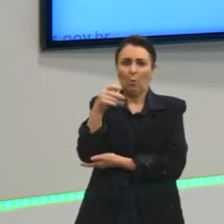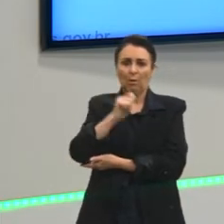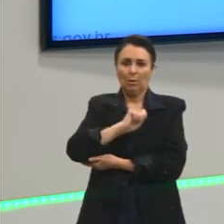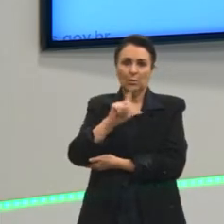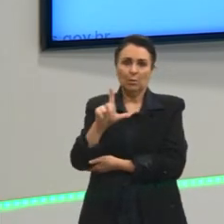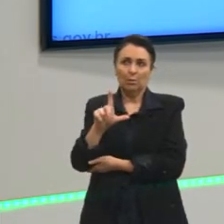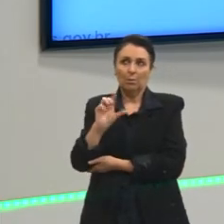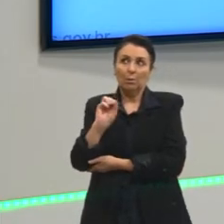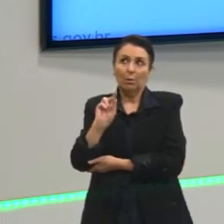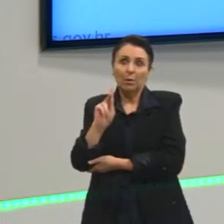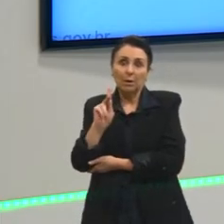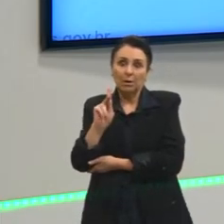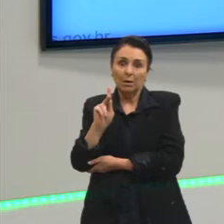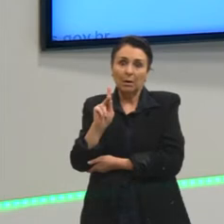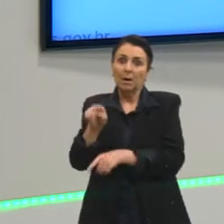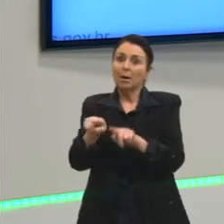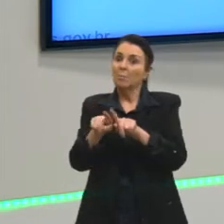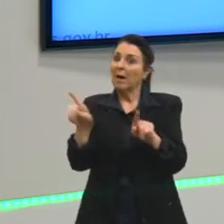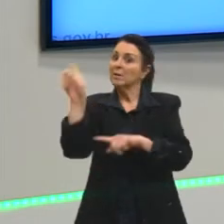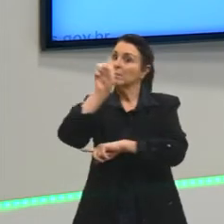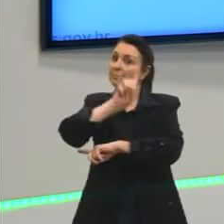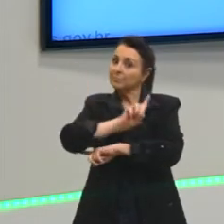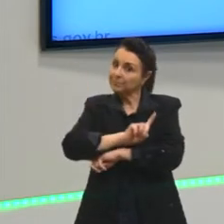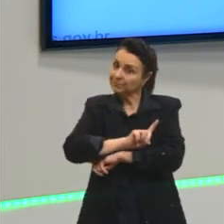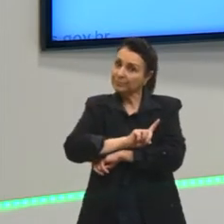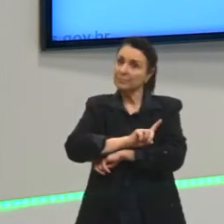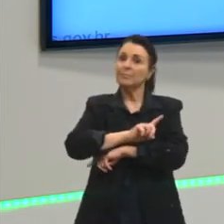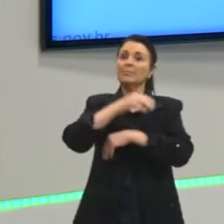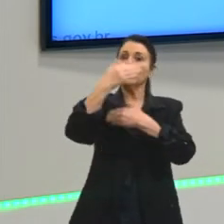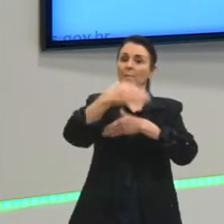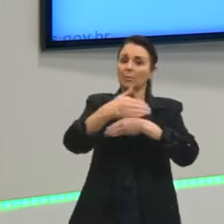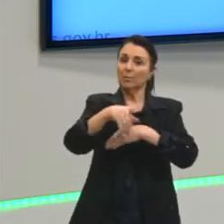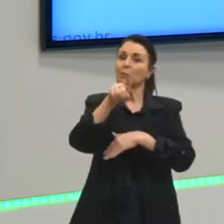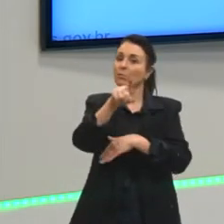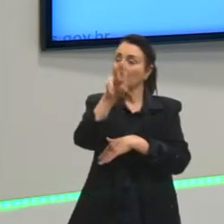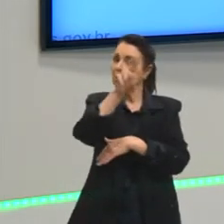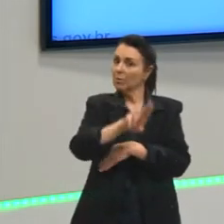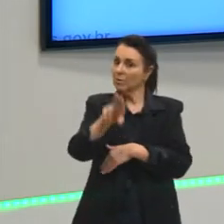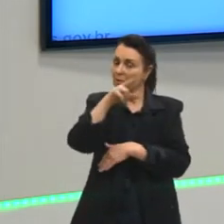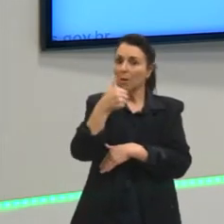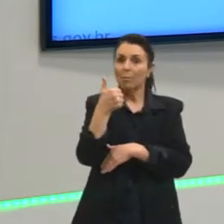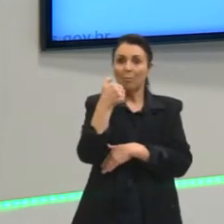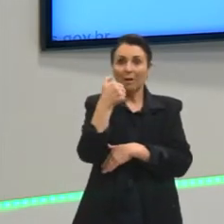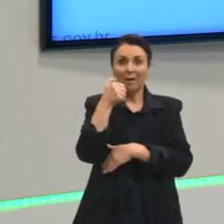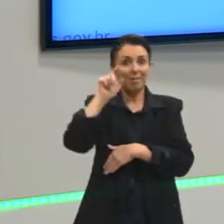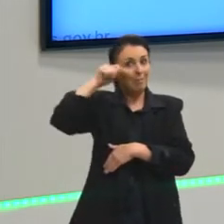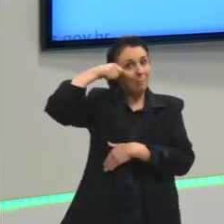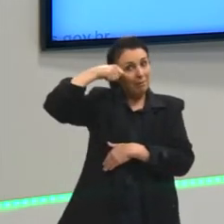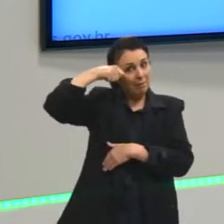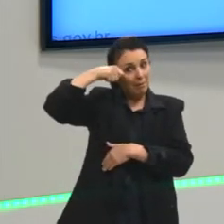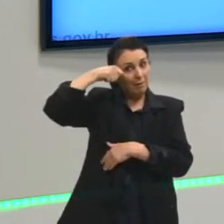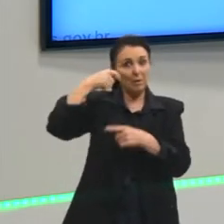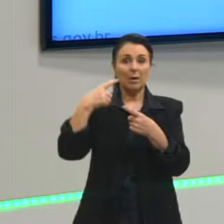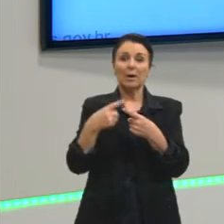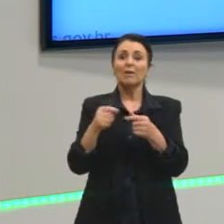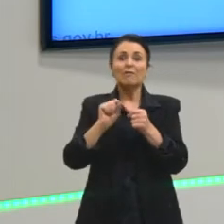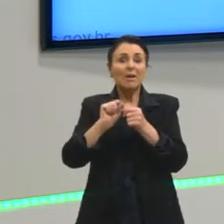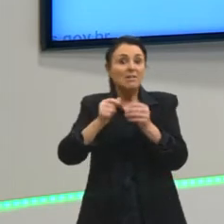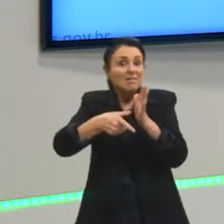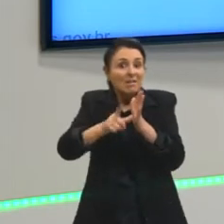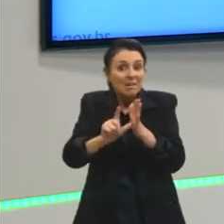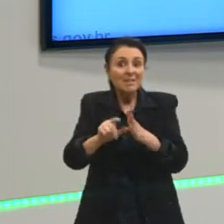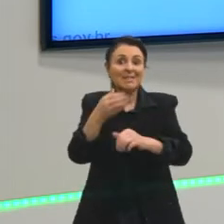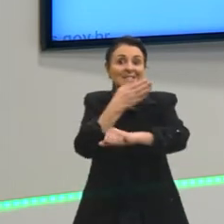tudo bem, tranquilo. Só que no dia tu vai ter que escrever com uma caneta preta. E por que é legal isso? Porque isso é treino, galera, como